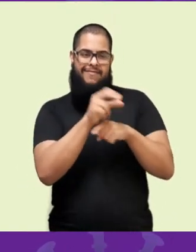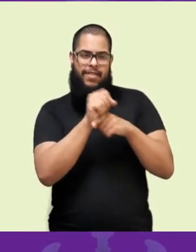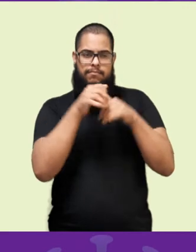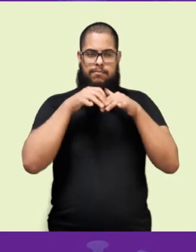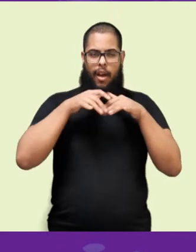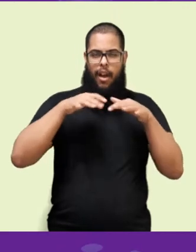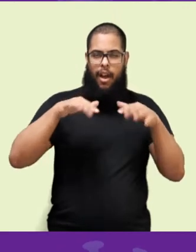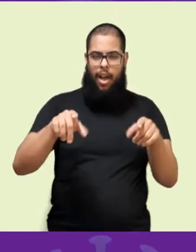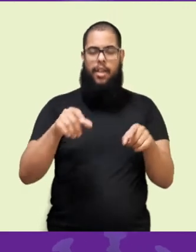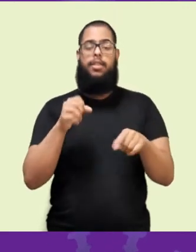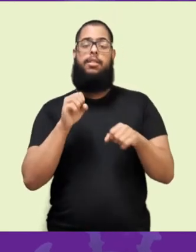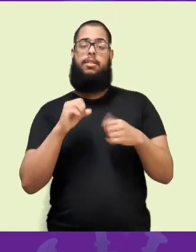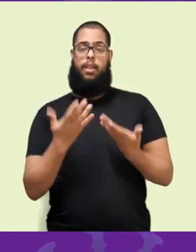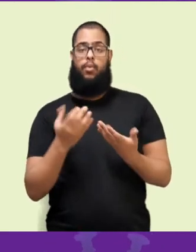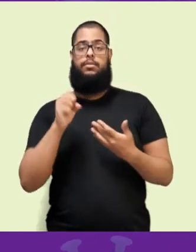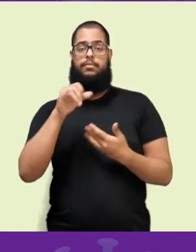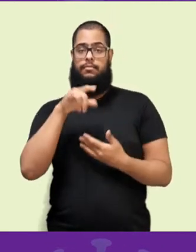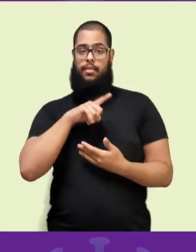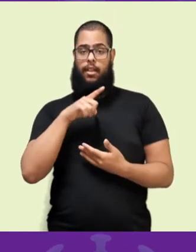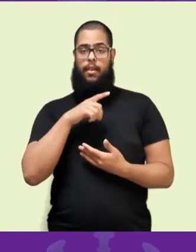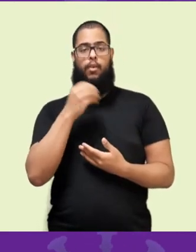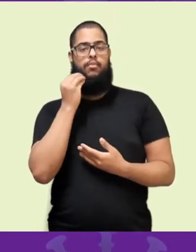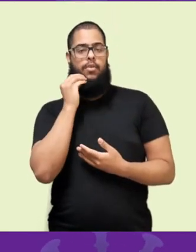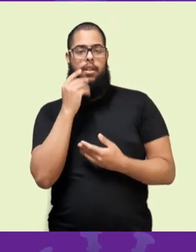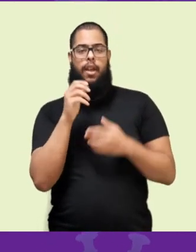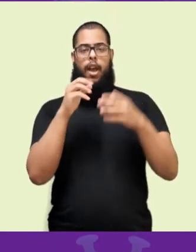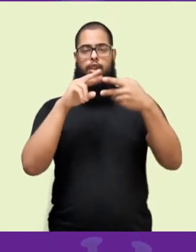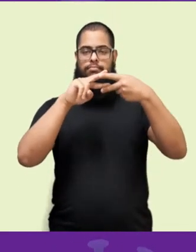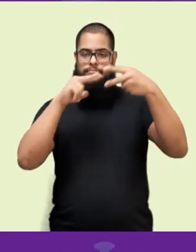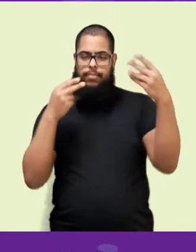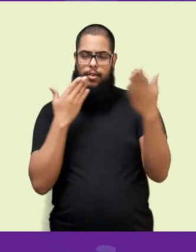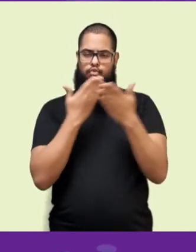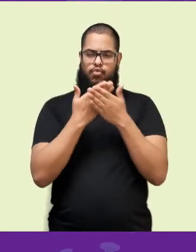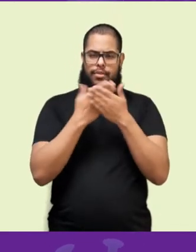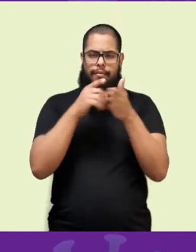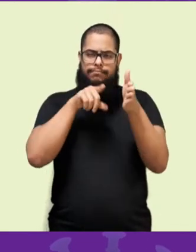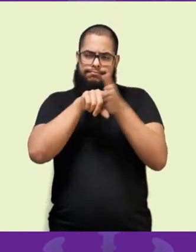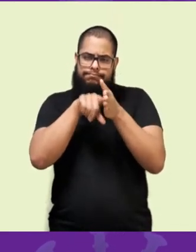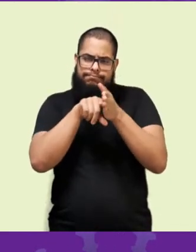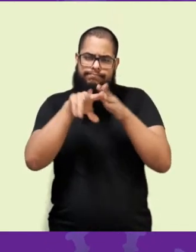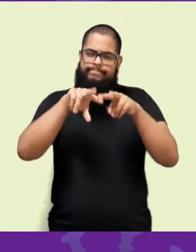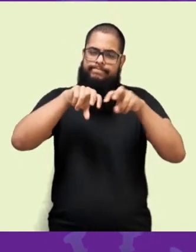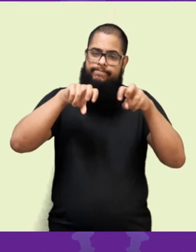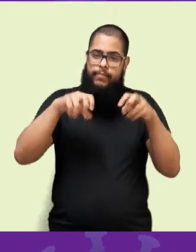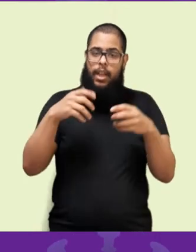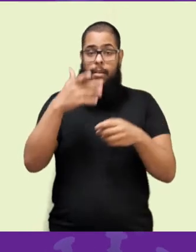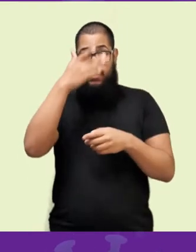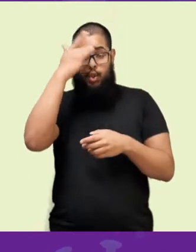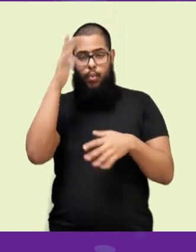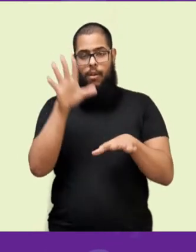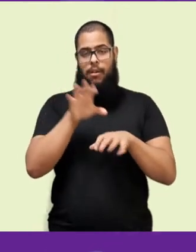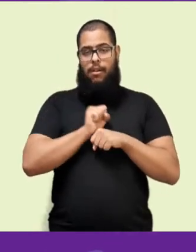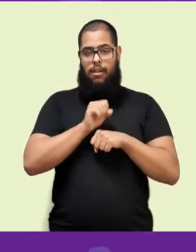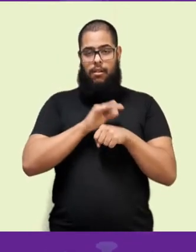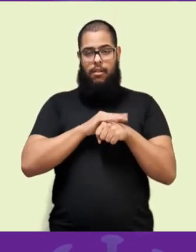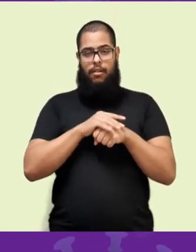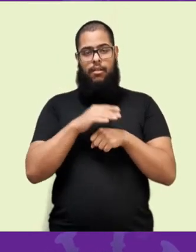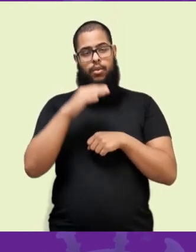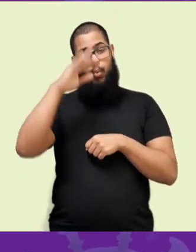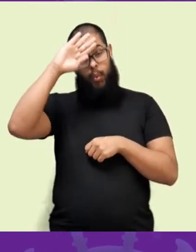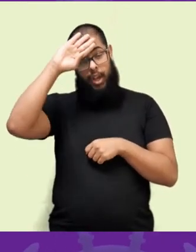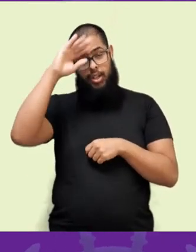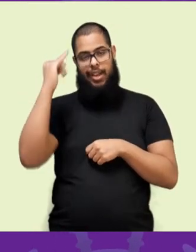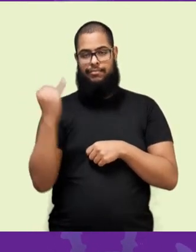fazer sequenciamento genético dos vírus identificados nas pessoas que adoeceram e nos contatos dessas pessoas,